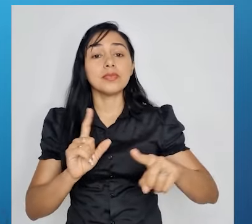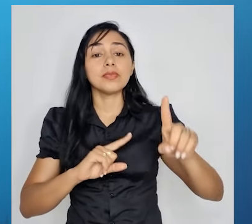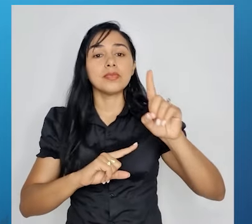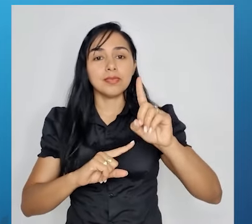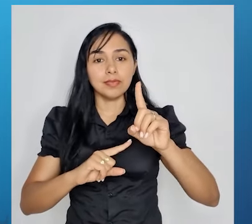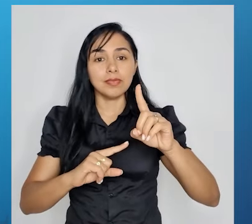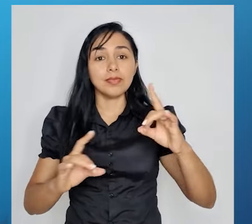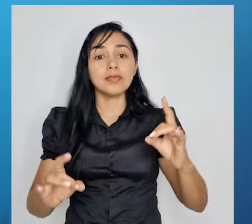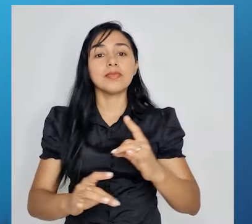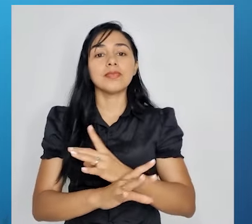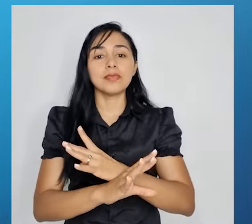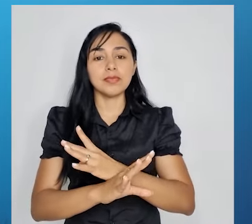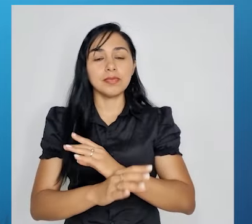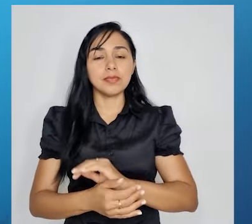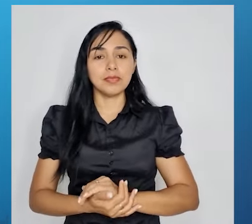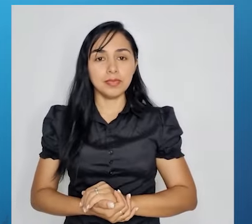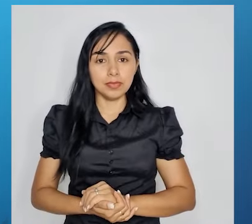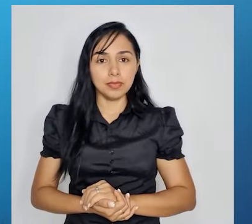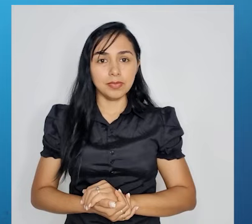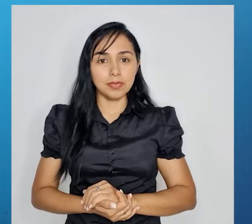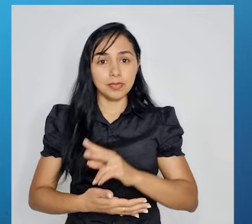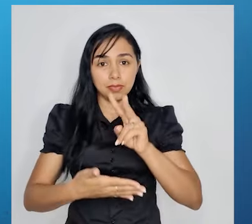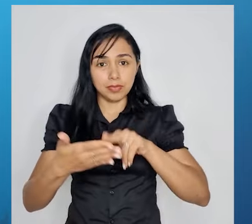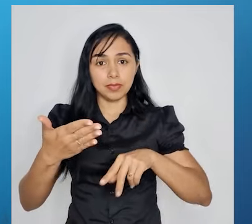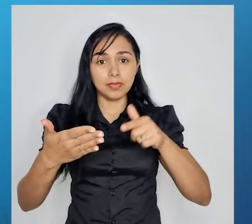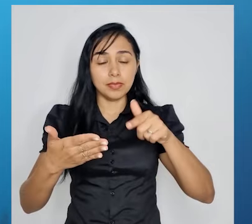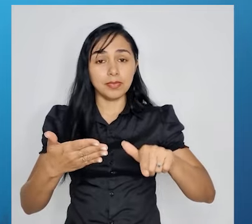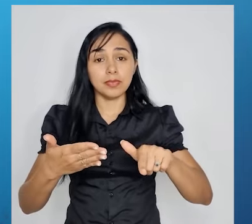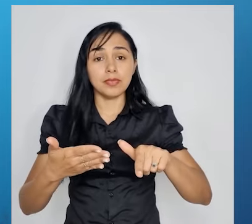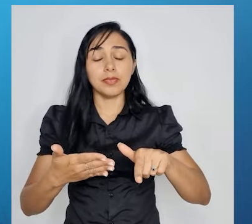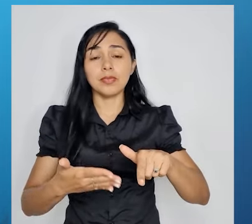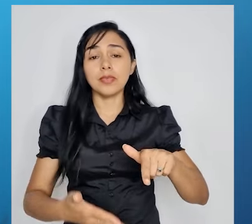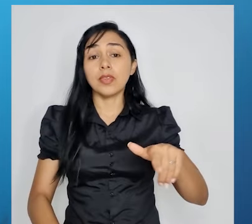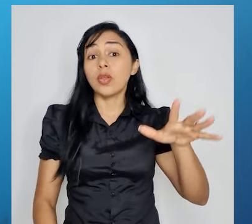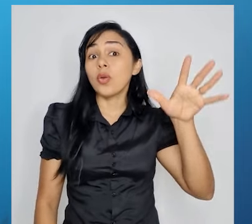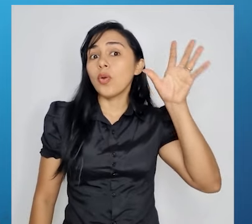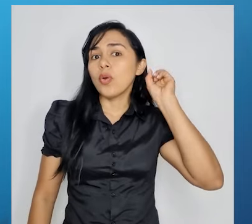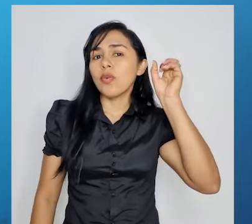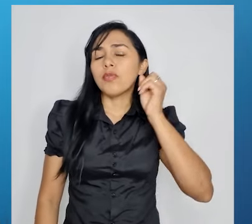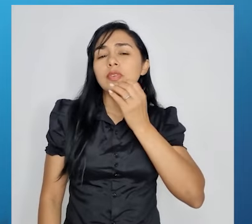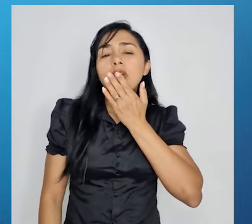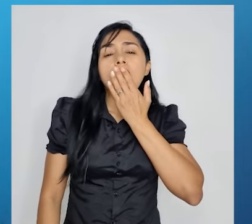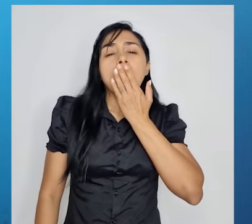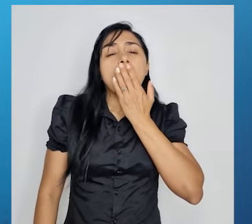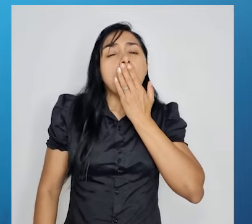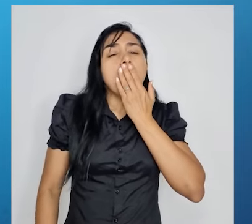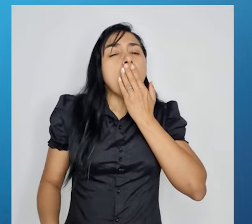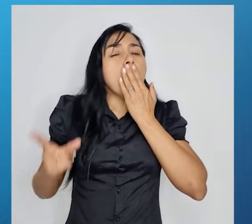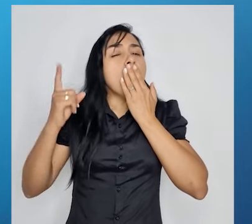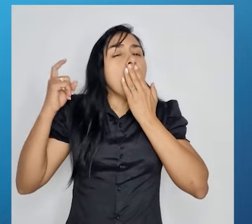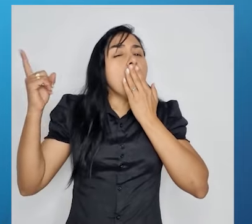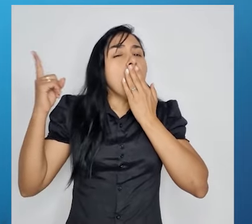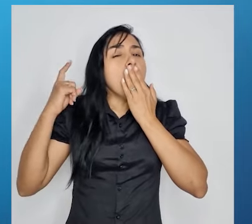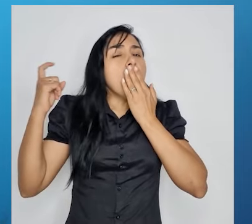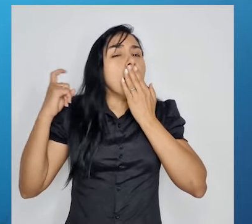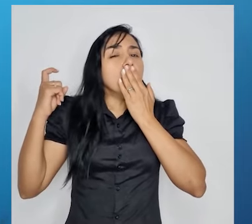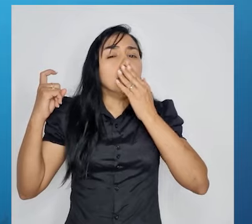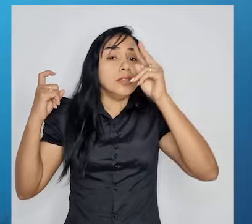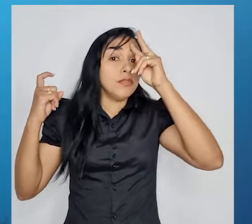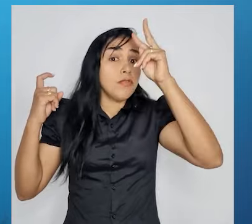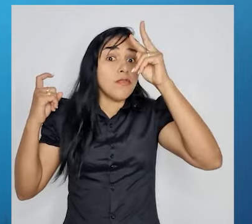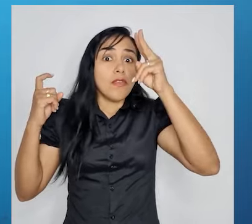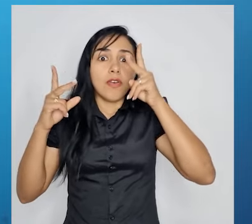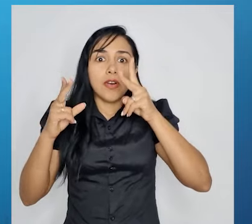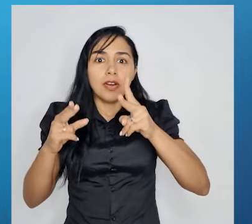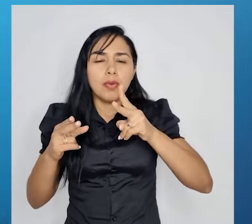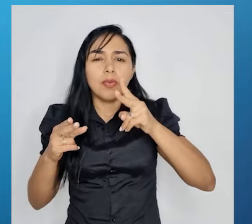conclusão. Vamos ler novamente. Ouviam-se amplos bocejos, fortes como o